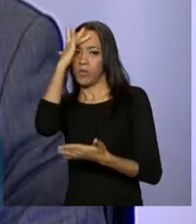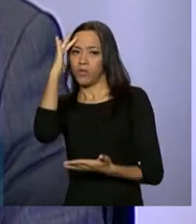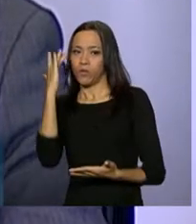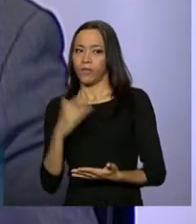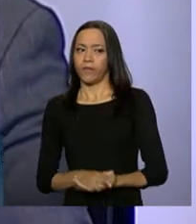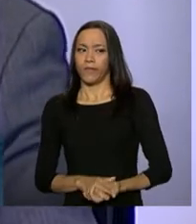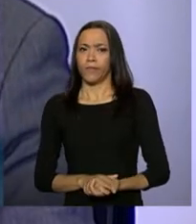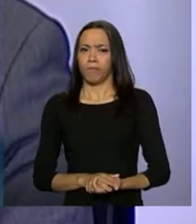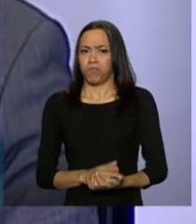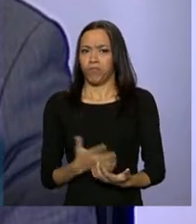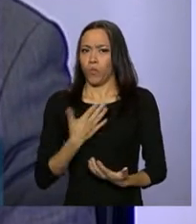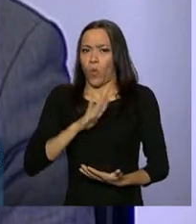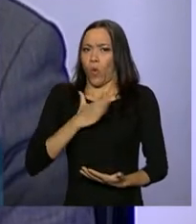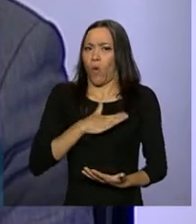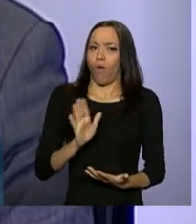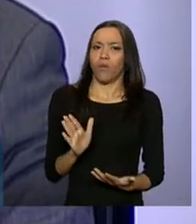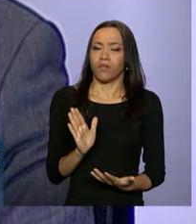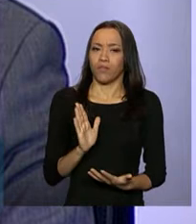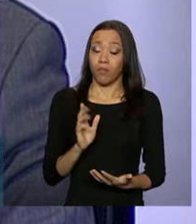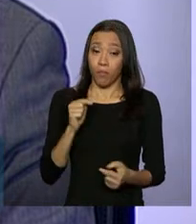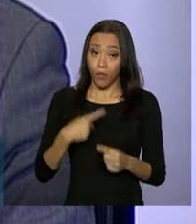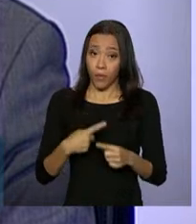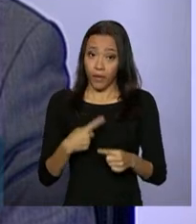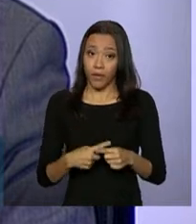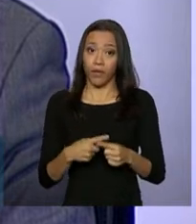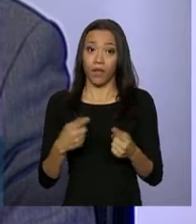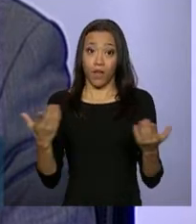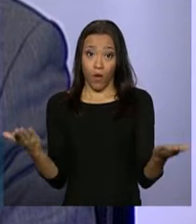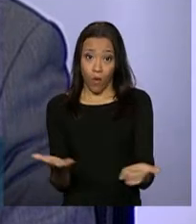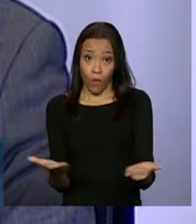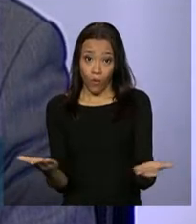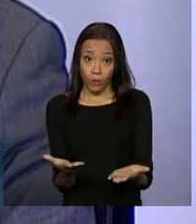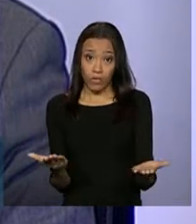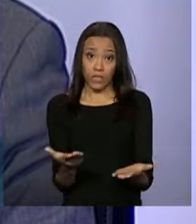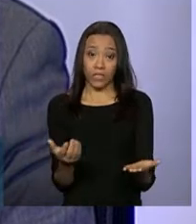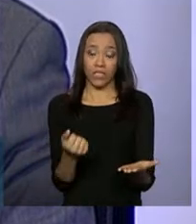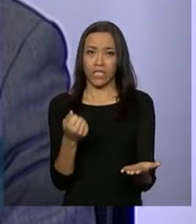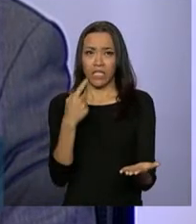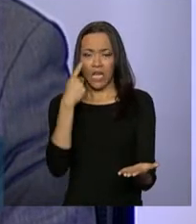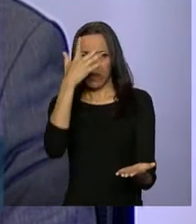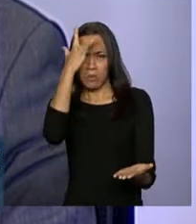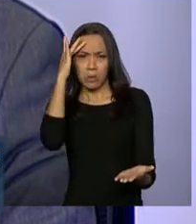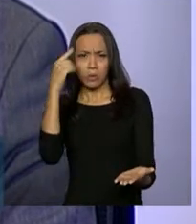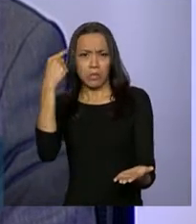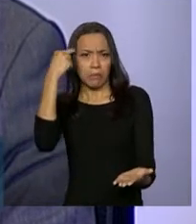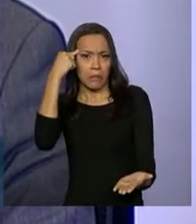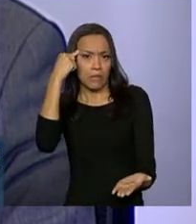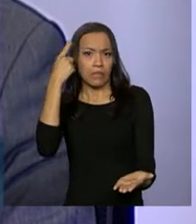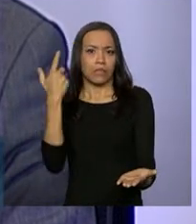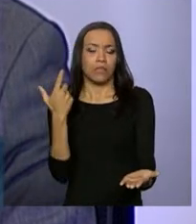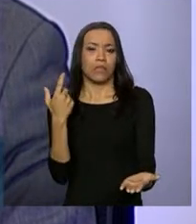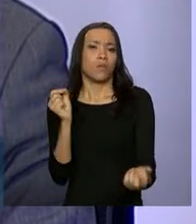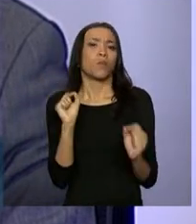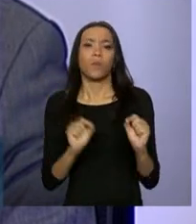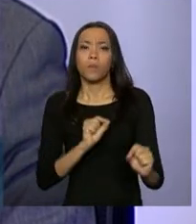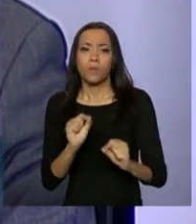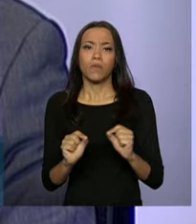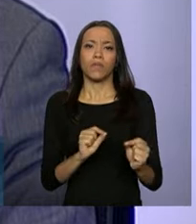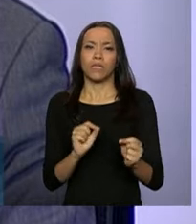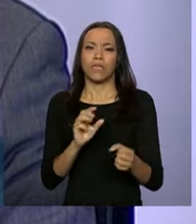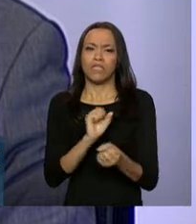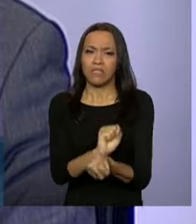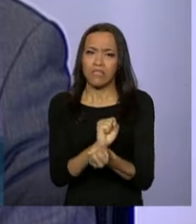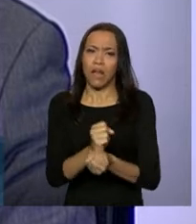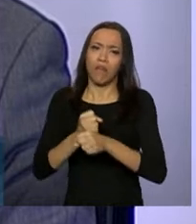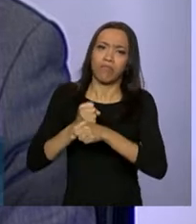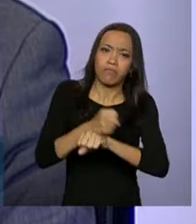disso. Porque transformar esse cenário de dominação patrimonialista, que ainda existe em algumas regiões e